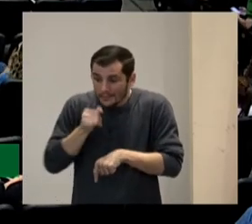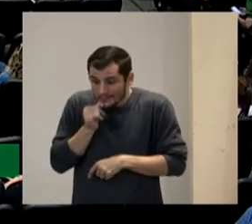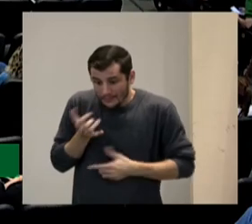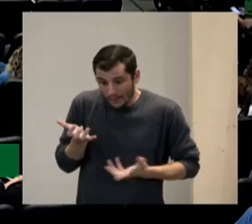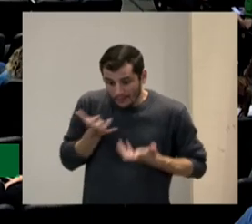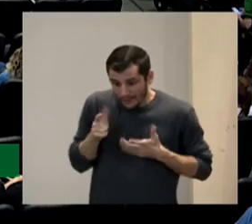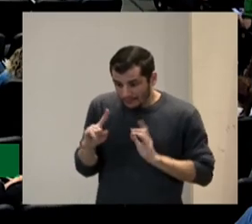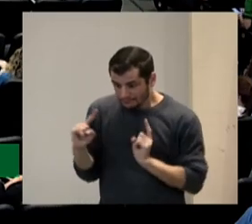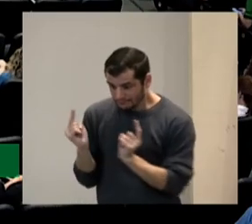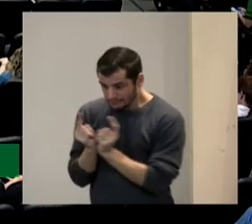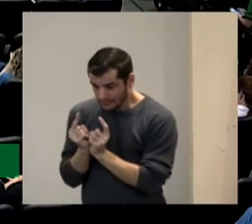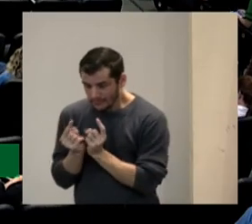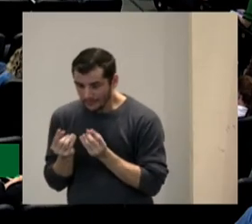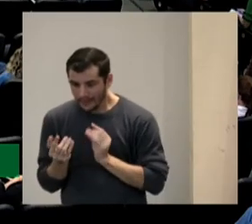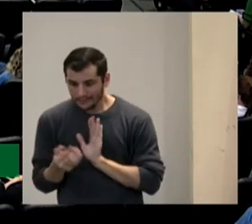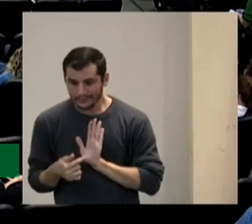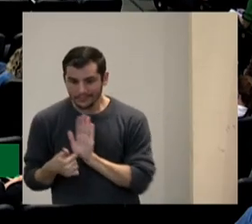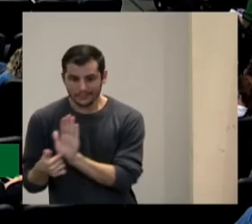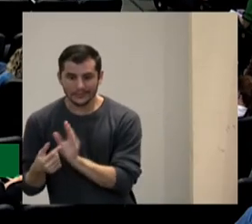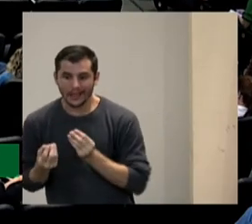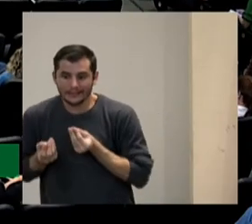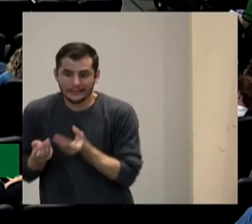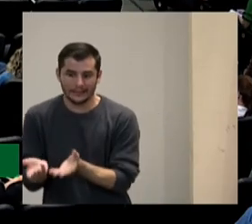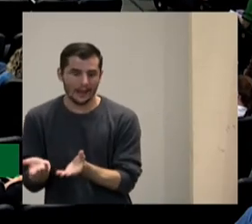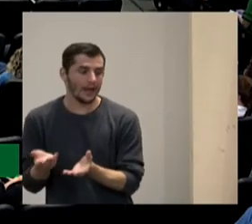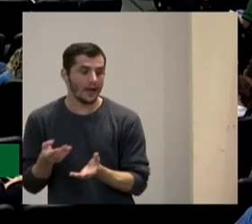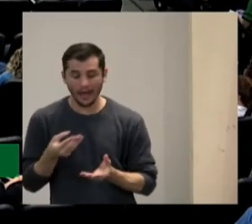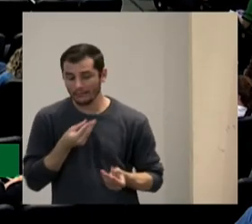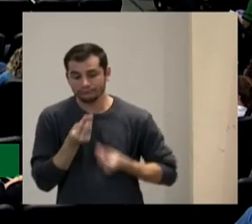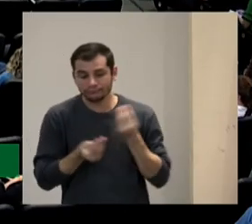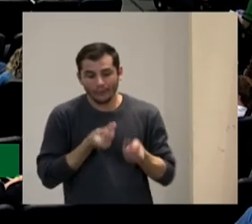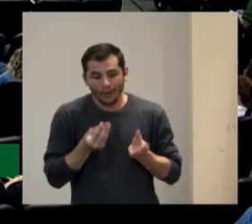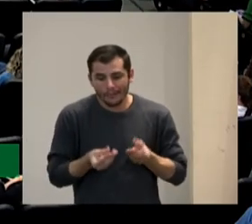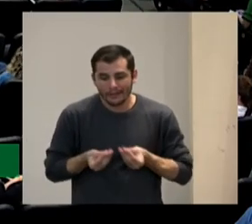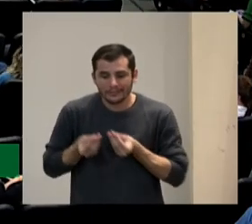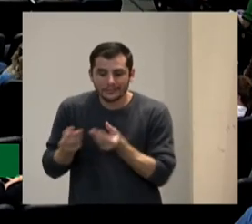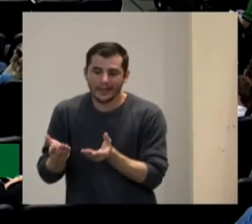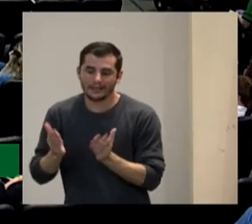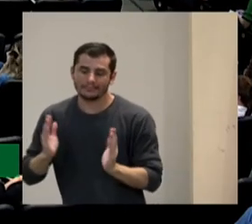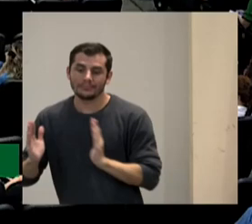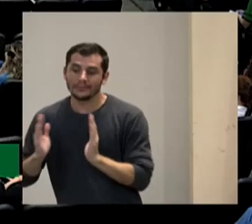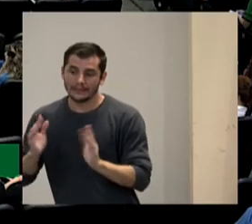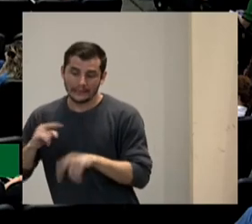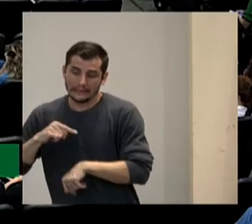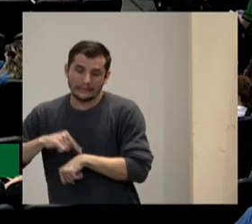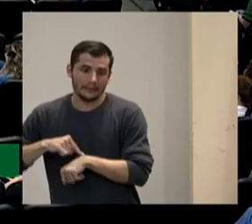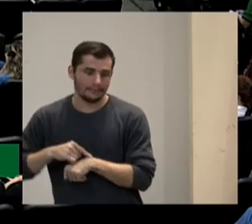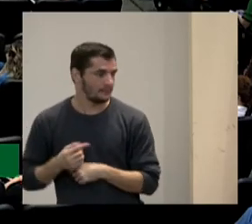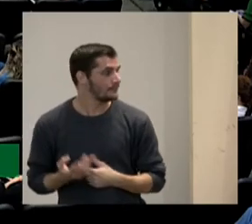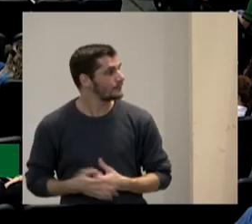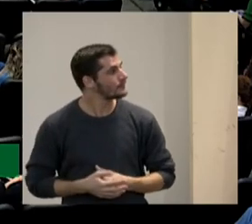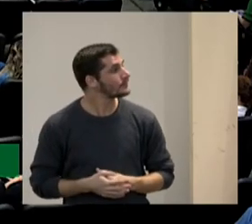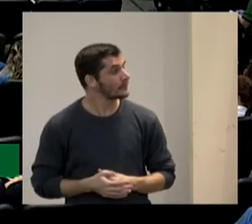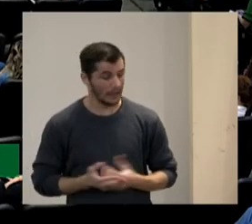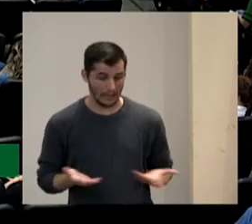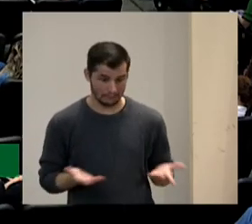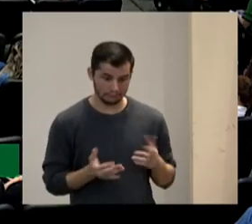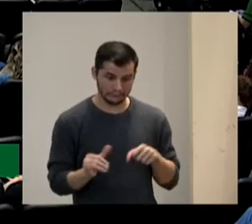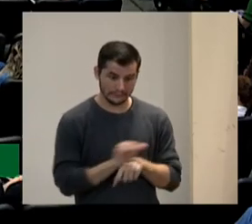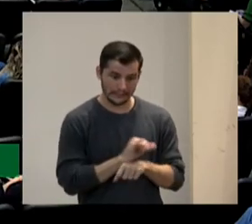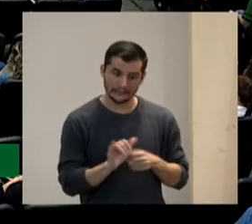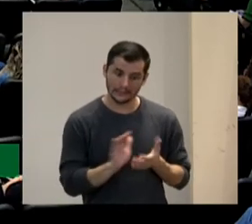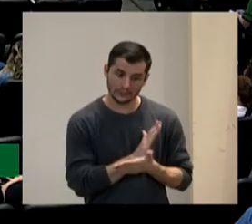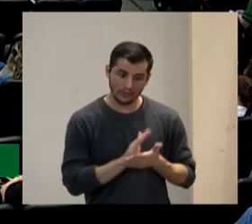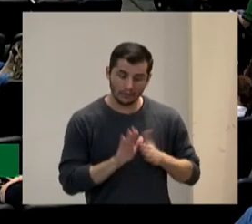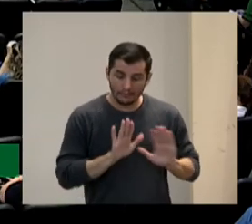colocá-lo porque posso ir implementando ele agora vamos ver algumas estratégias mas já não